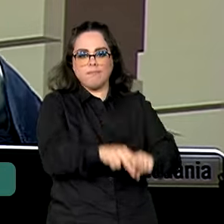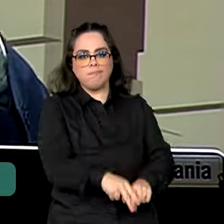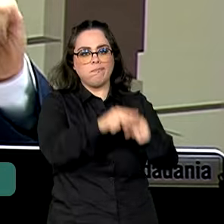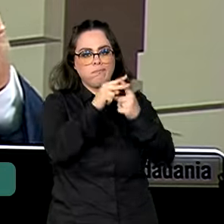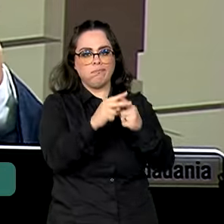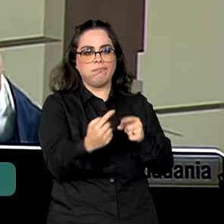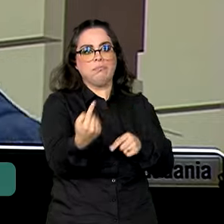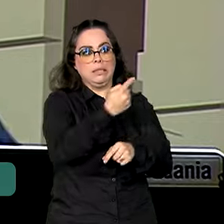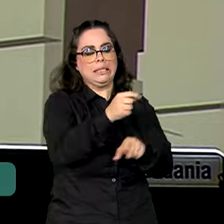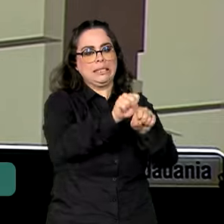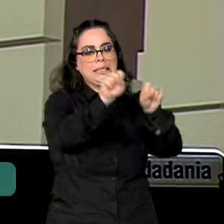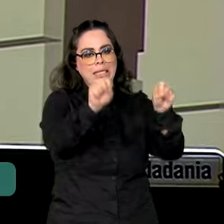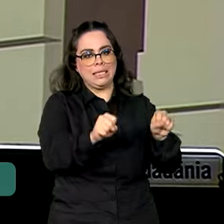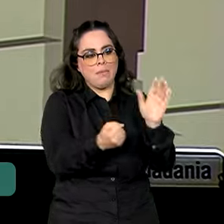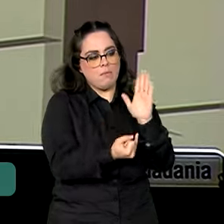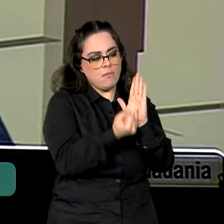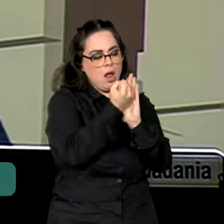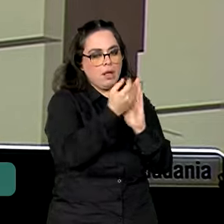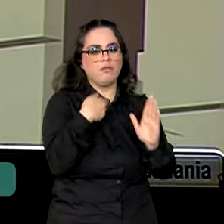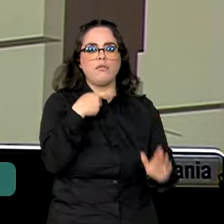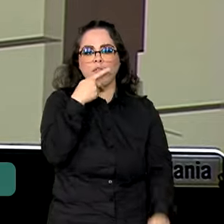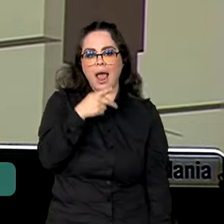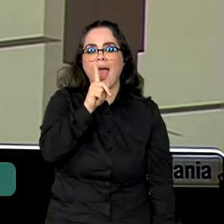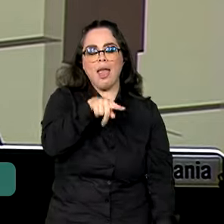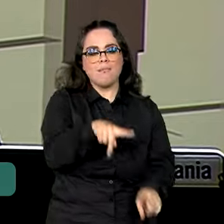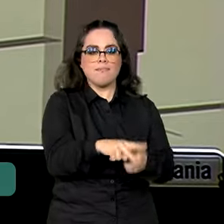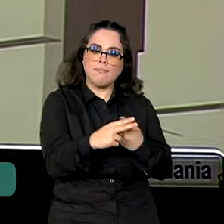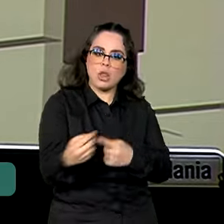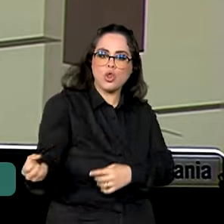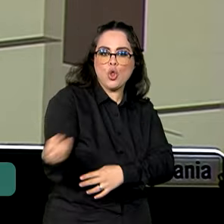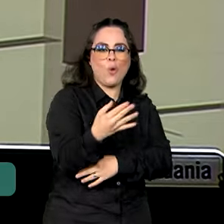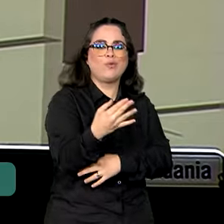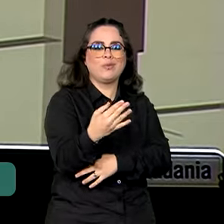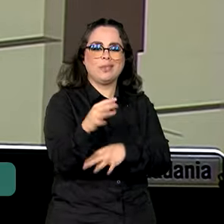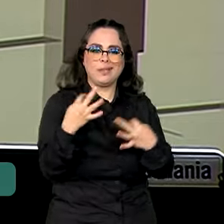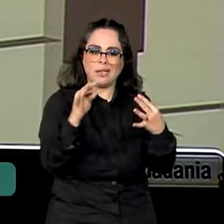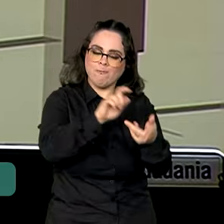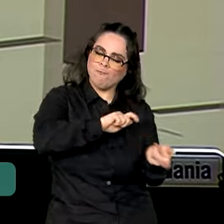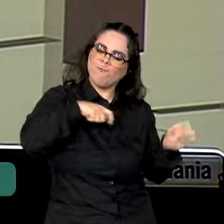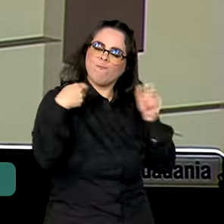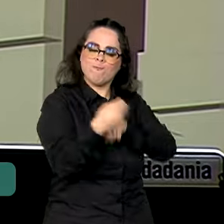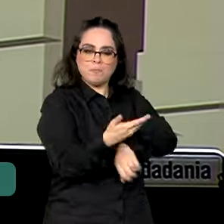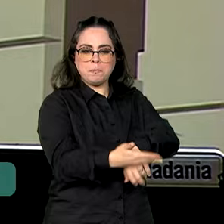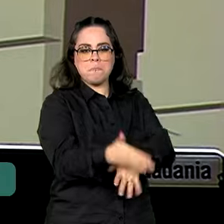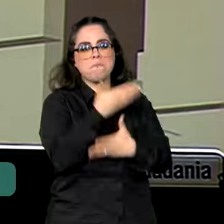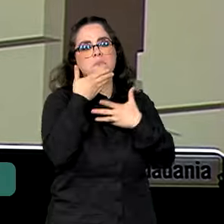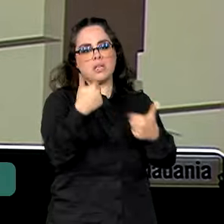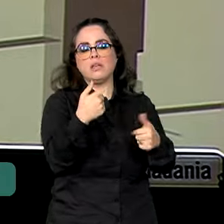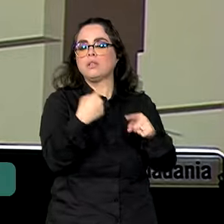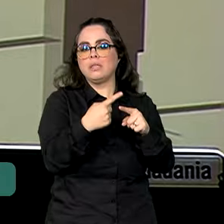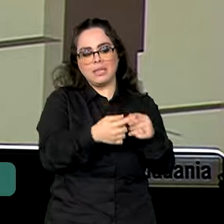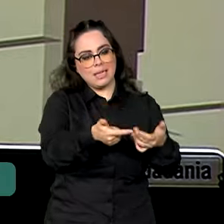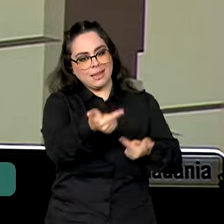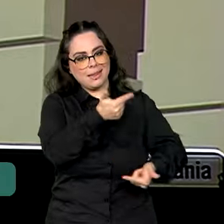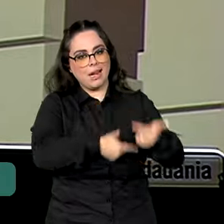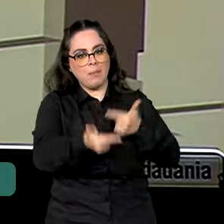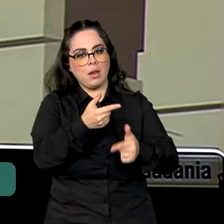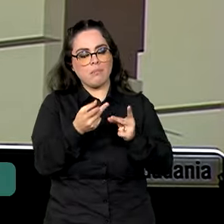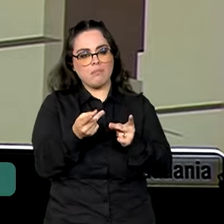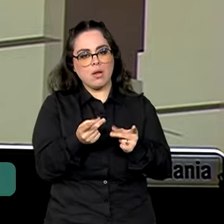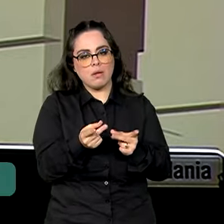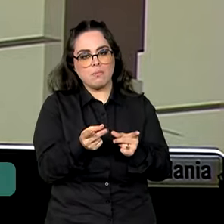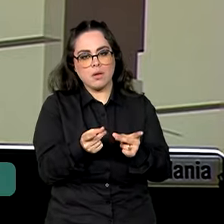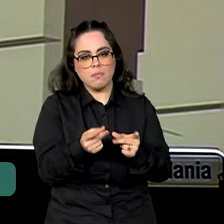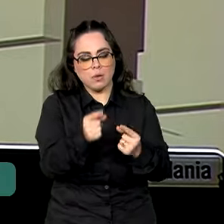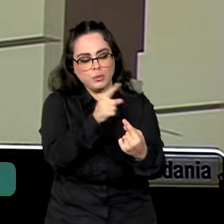ocorreu no sistema de metas de inflação, que eu poderia chamar de uma modernização e adequação às melhores práticas, que é trabalhar com uma meta contínua,